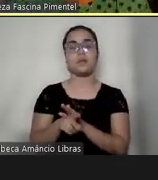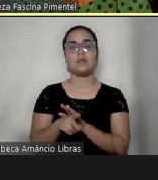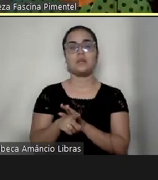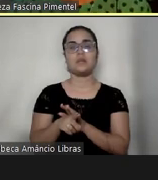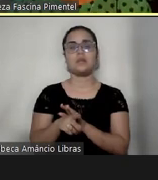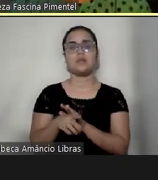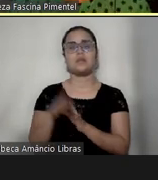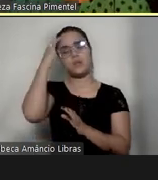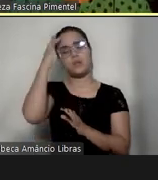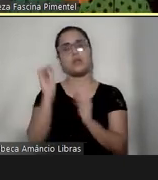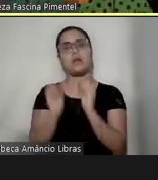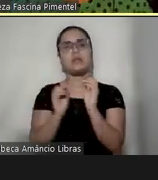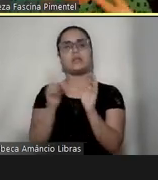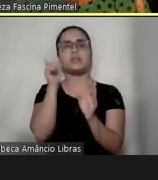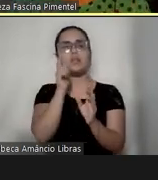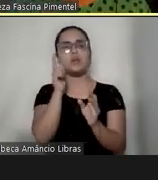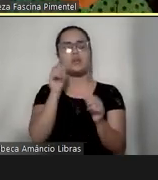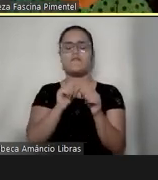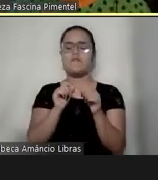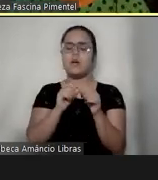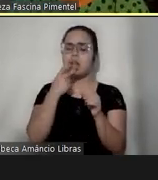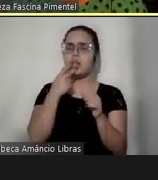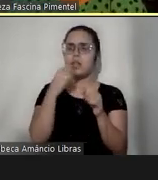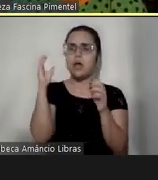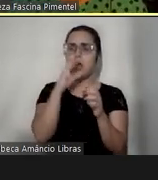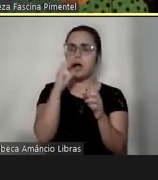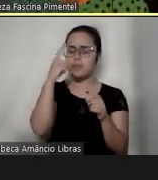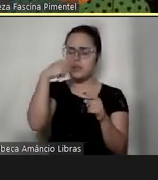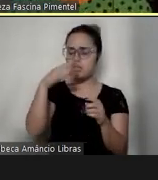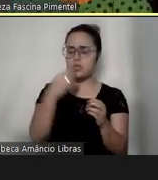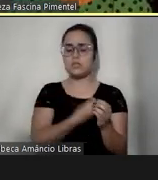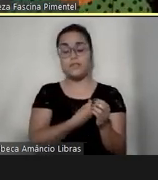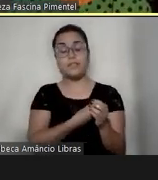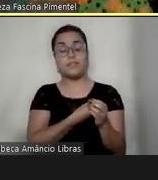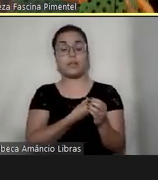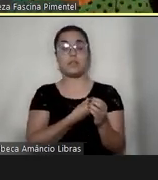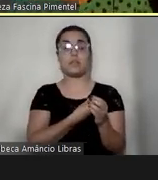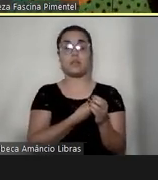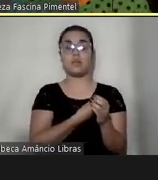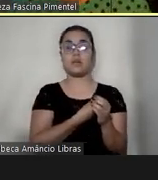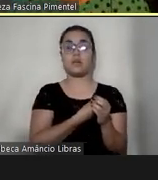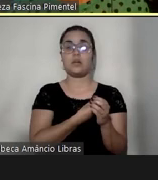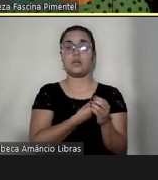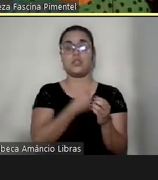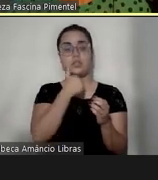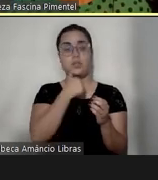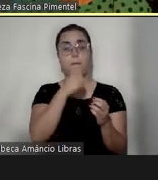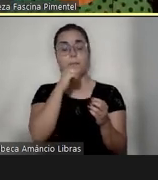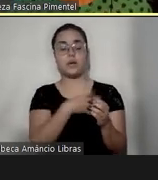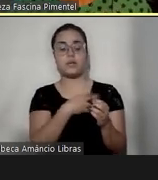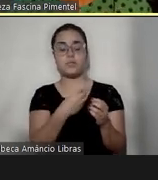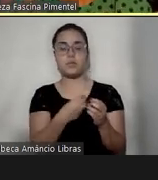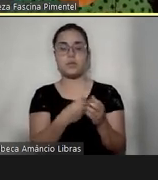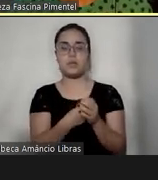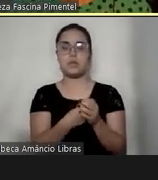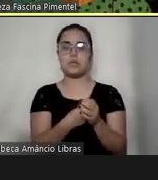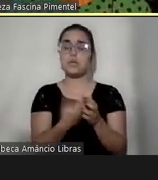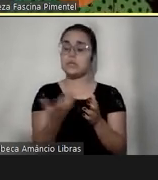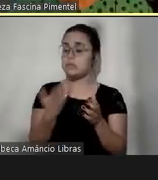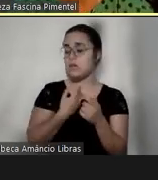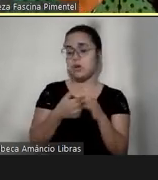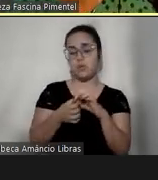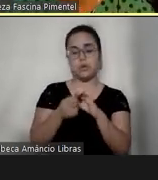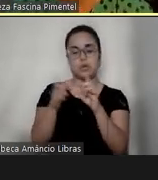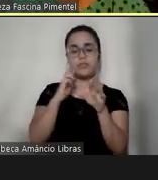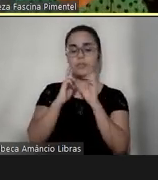sei se eu consegui trazer com clareza sobre essa parentalidade. e estou aqui para responder e vamos